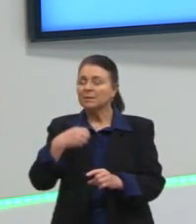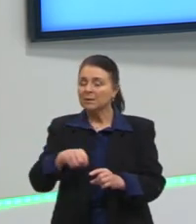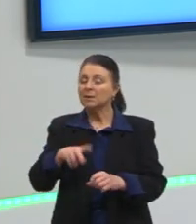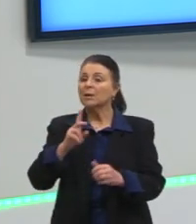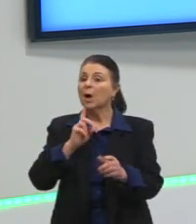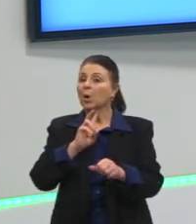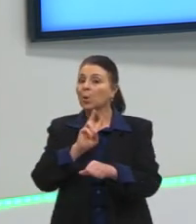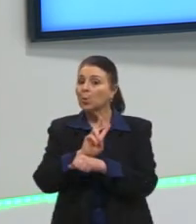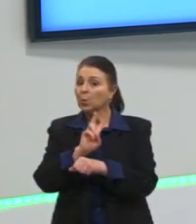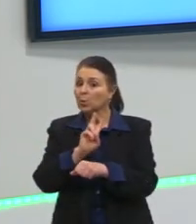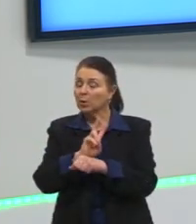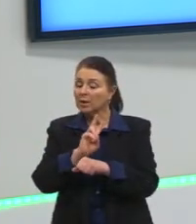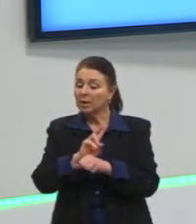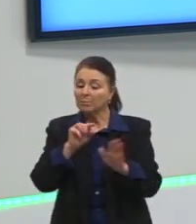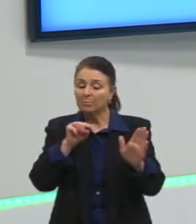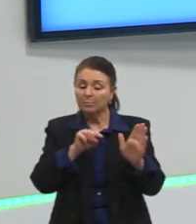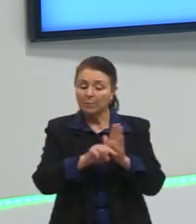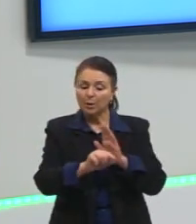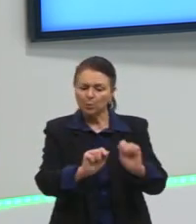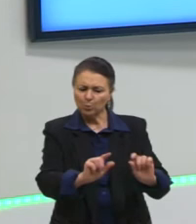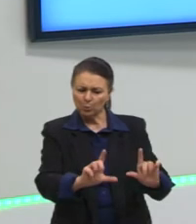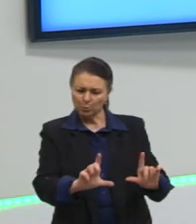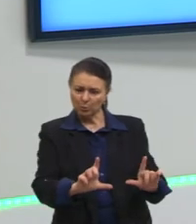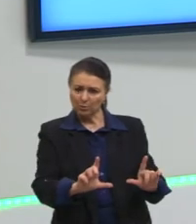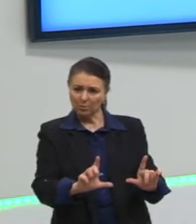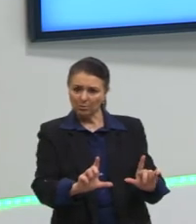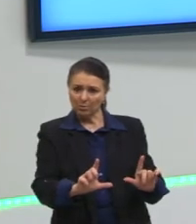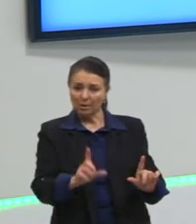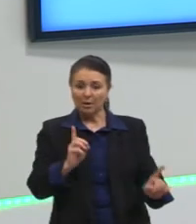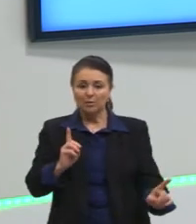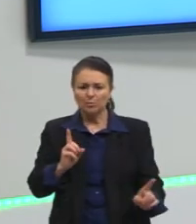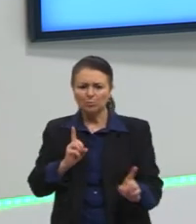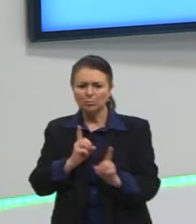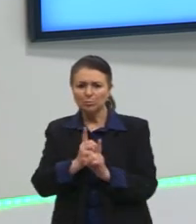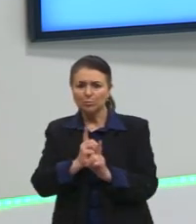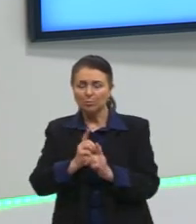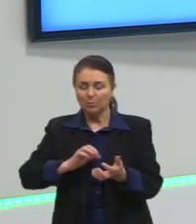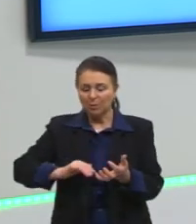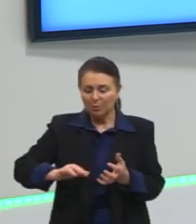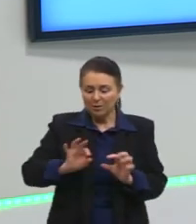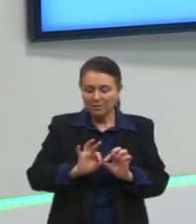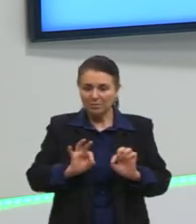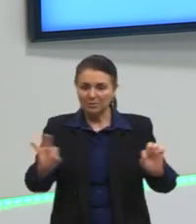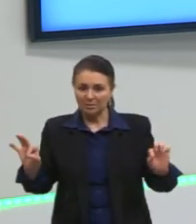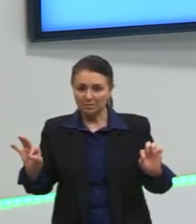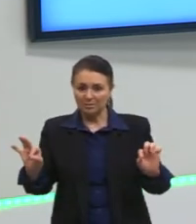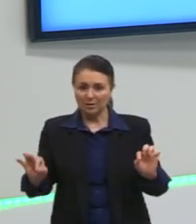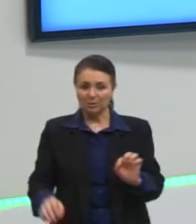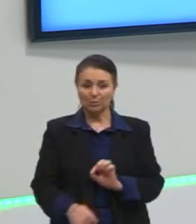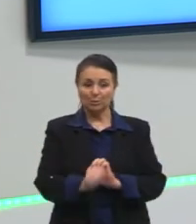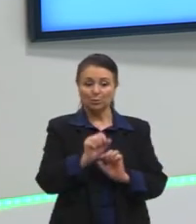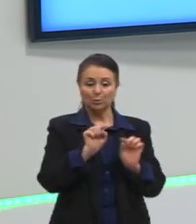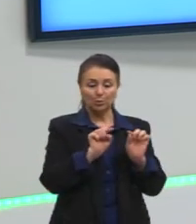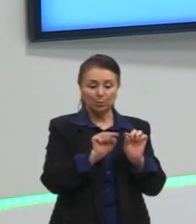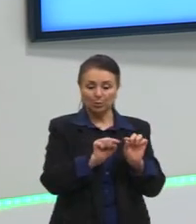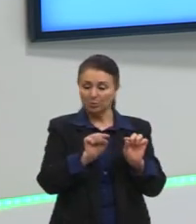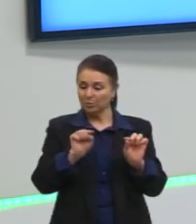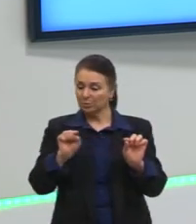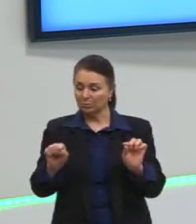enunciado, né? Então, aqui descobrimos como calcular a distância entre dois pontos,